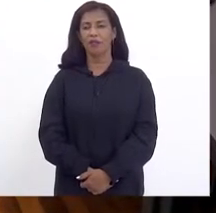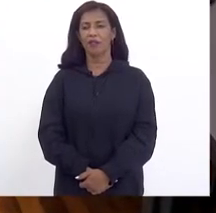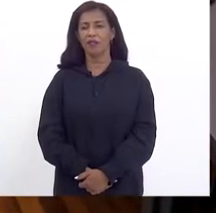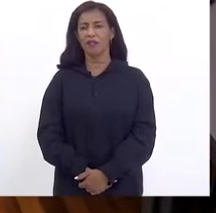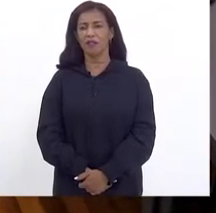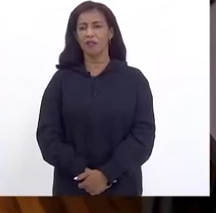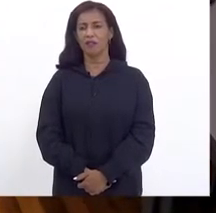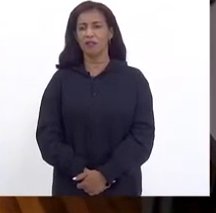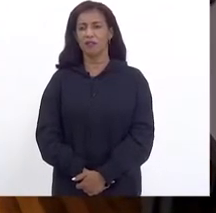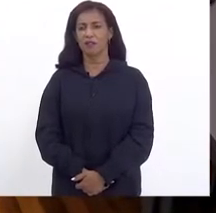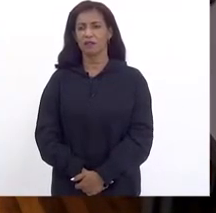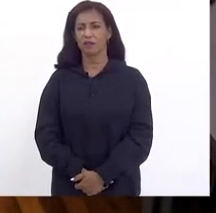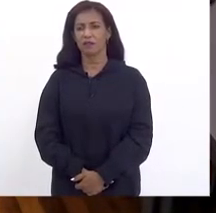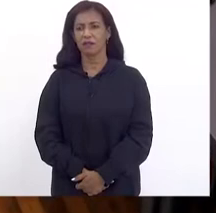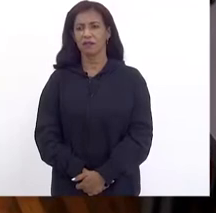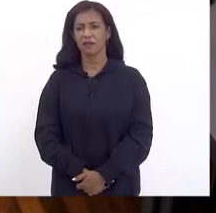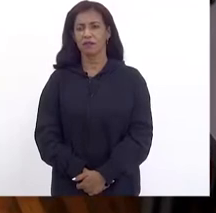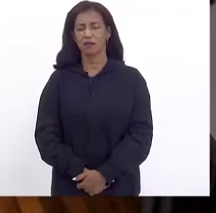Eu acho